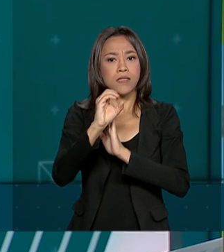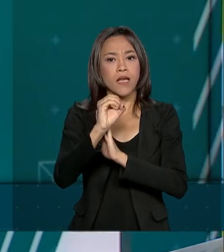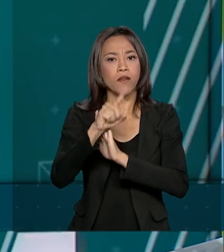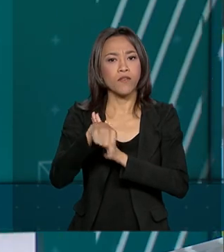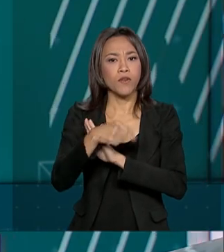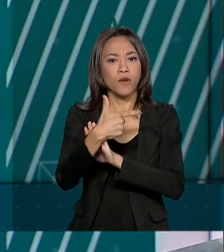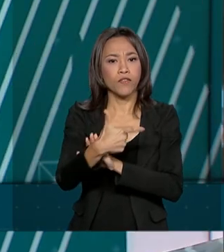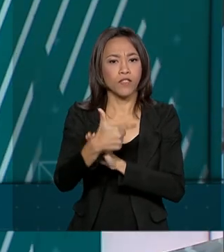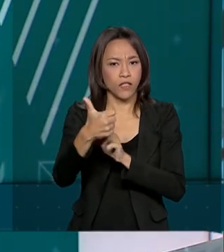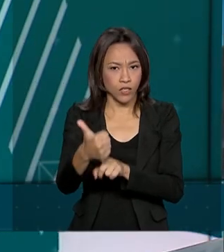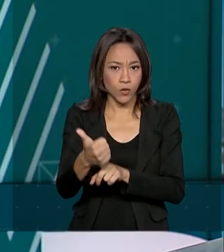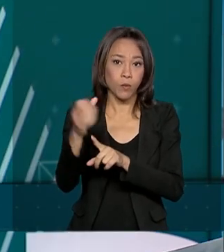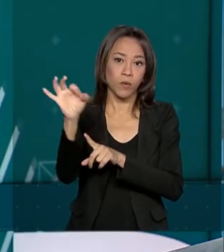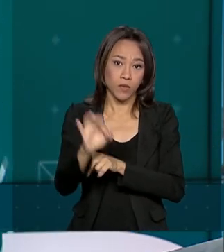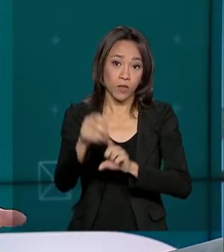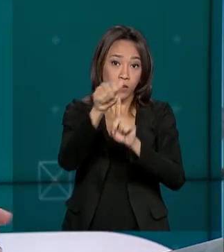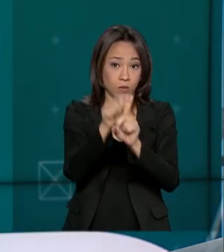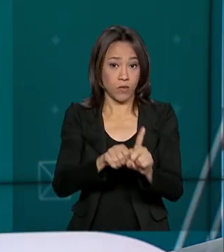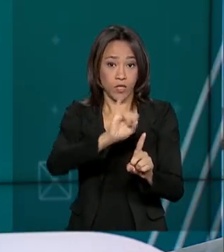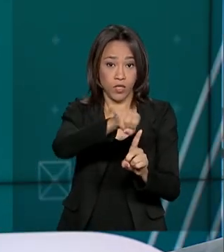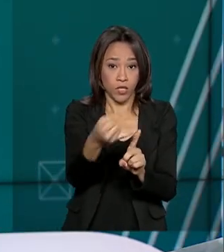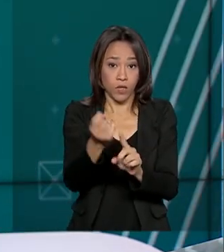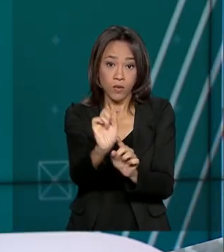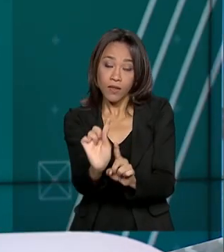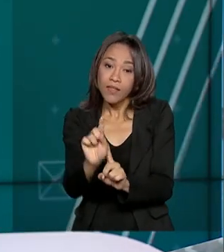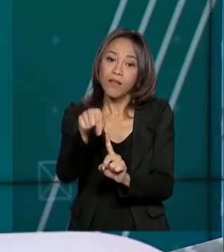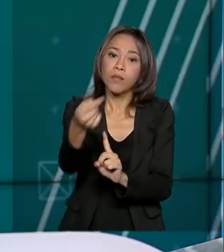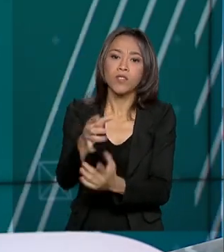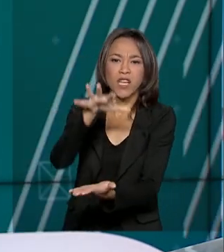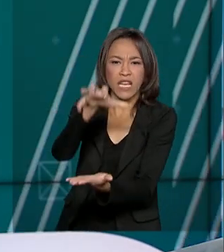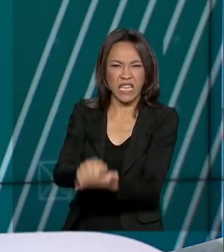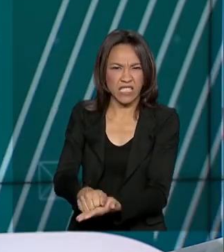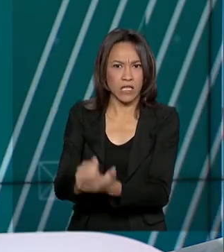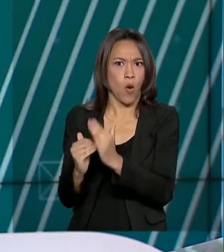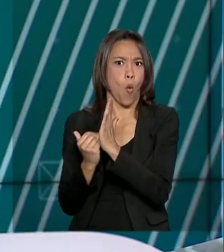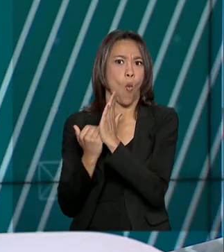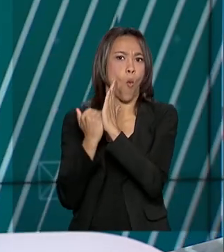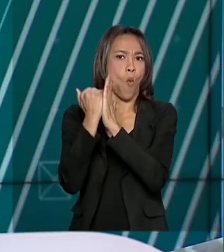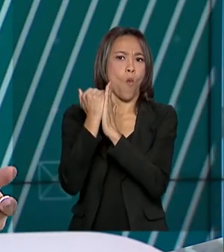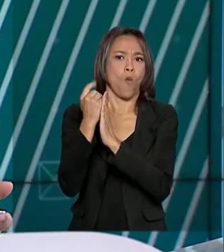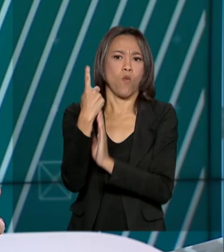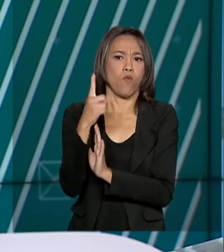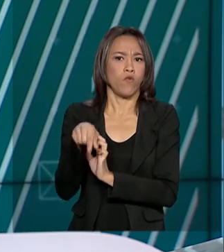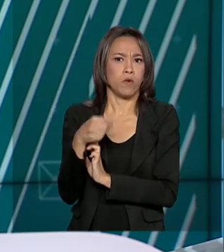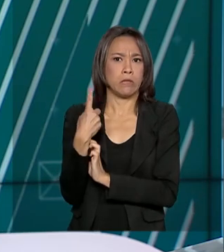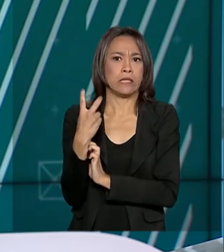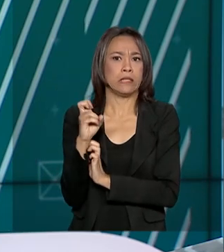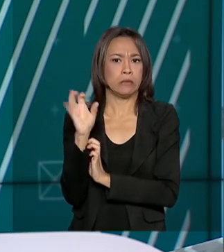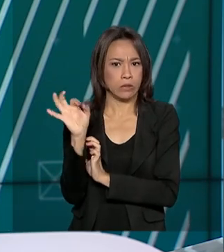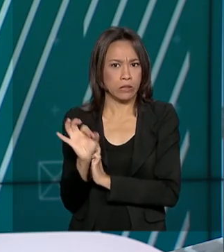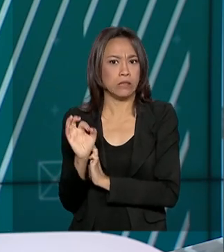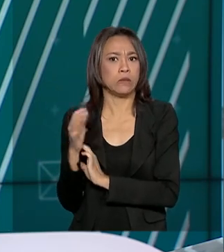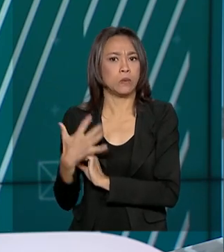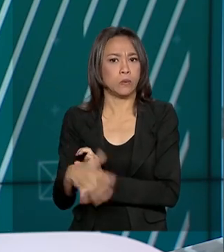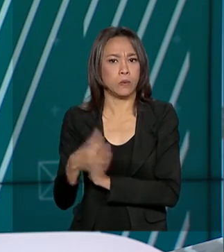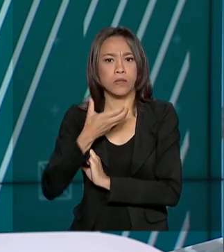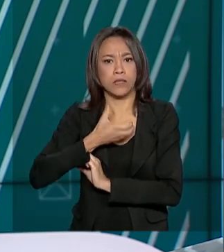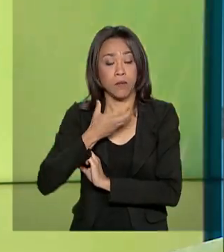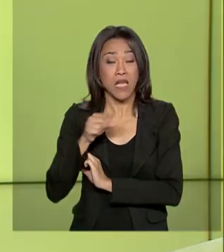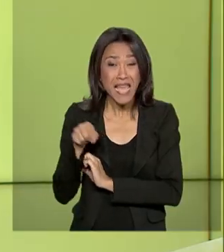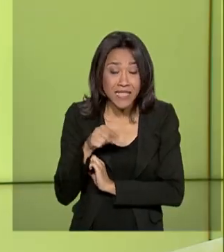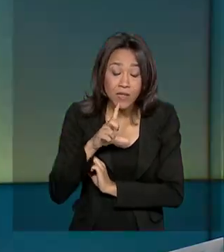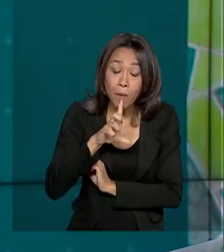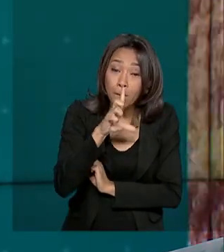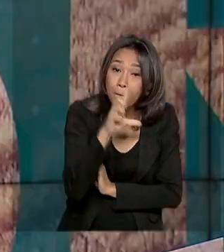,21% em janeiro, depois de registrar alta de 1,15% em dezembro. É o menor resultado